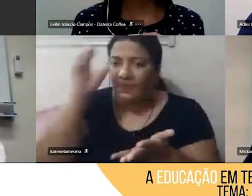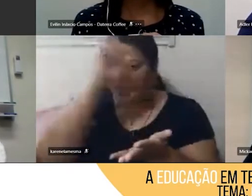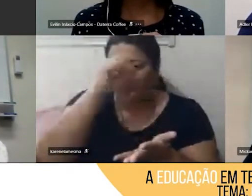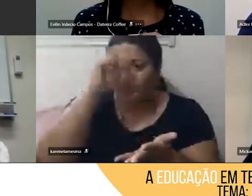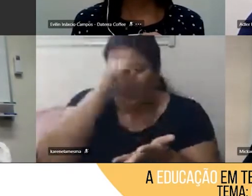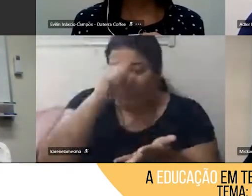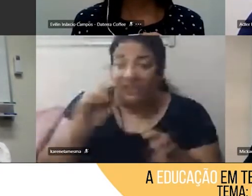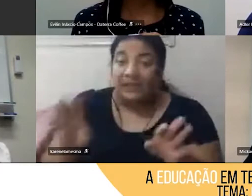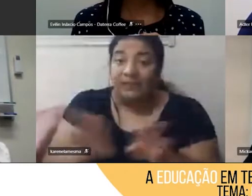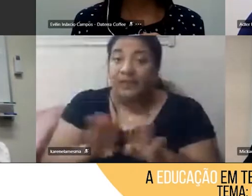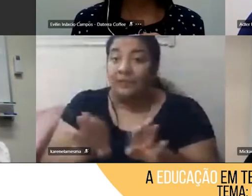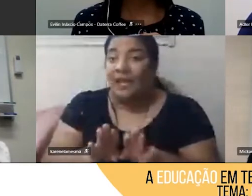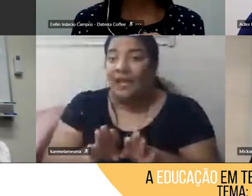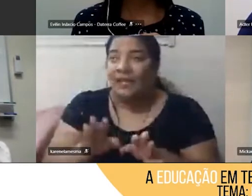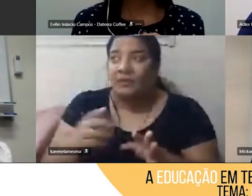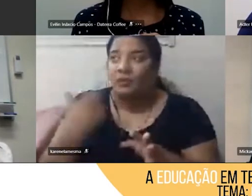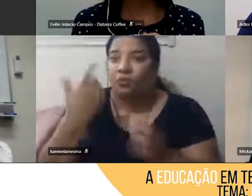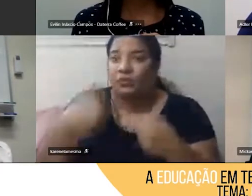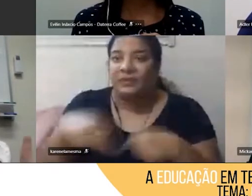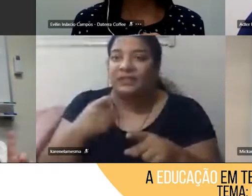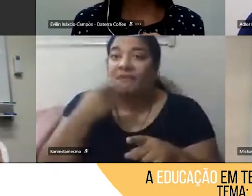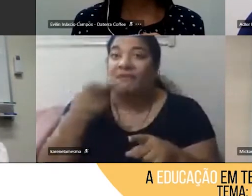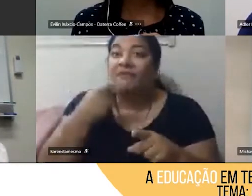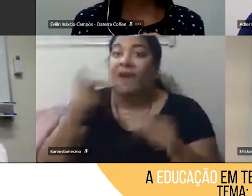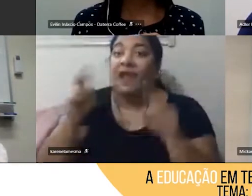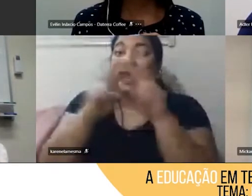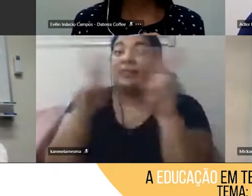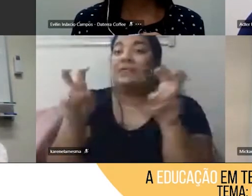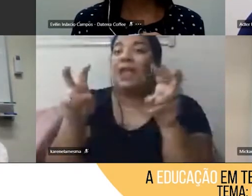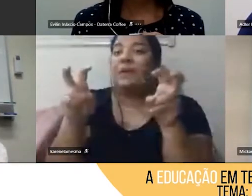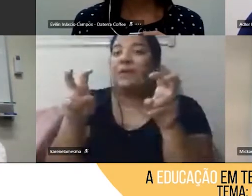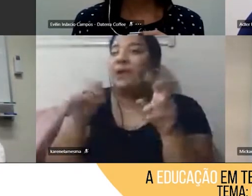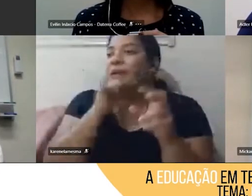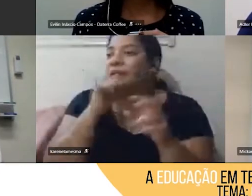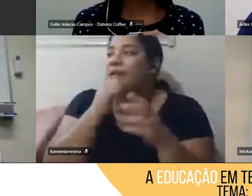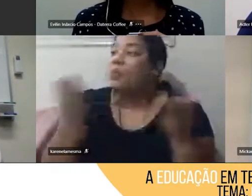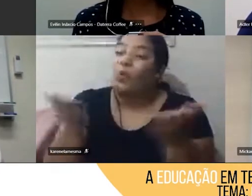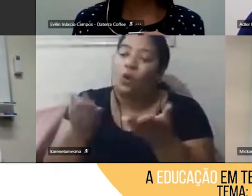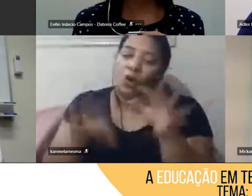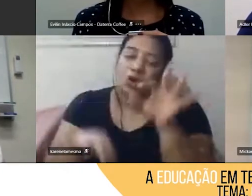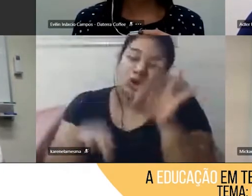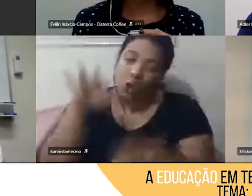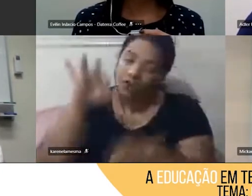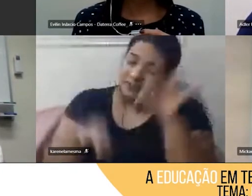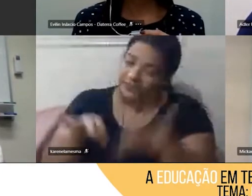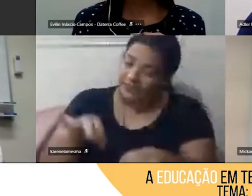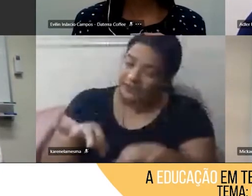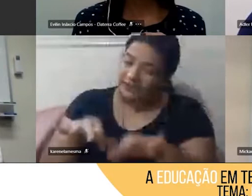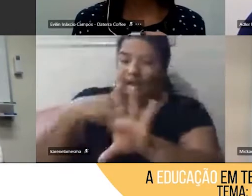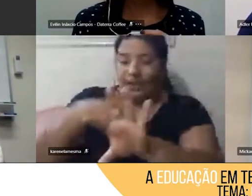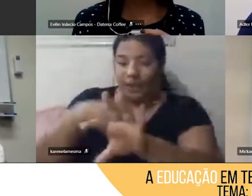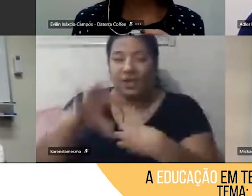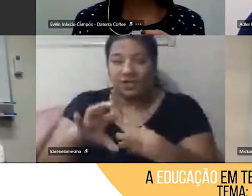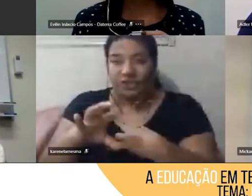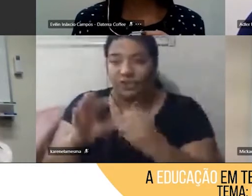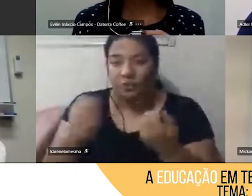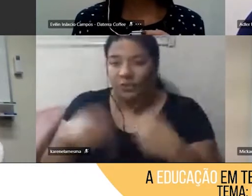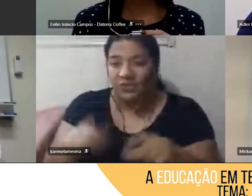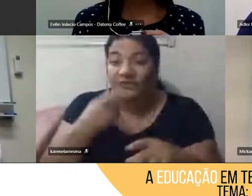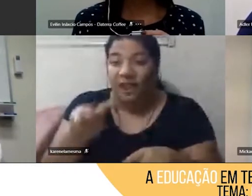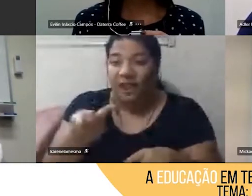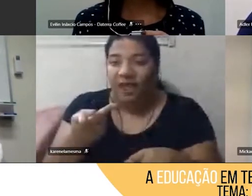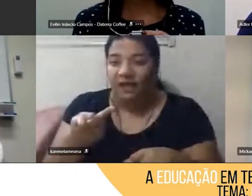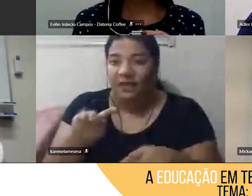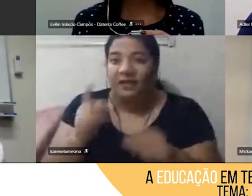hoje a oficina é sobre empatia, mas quando nós vamos discutir um conflito no grupo, aí a gente